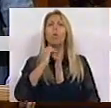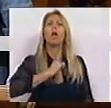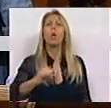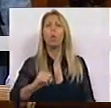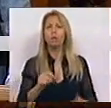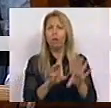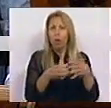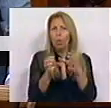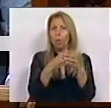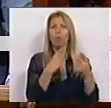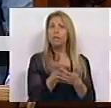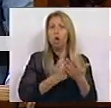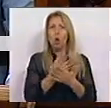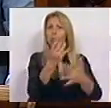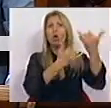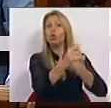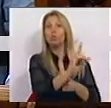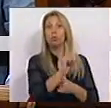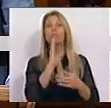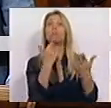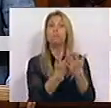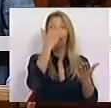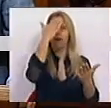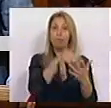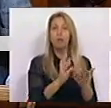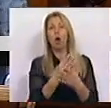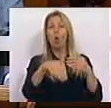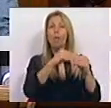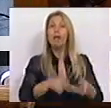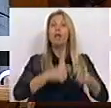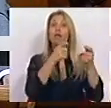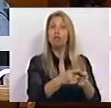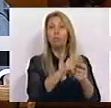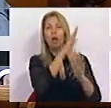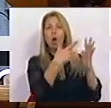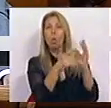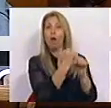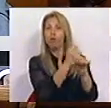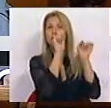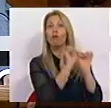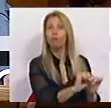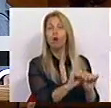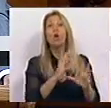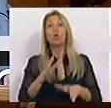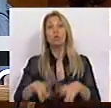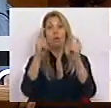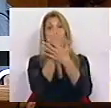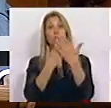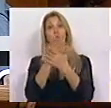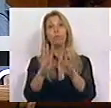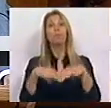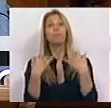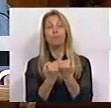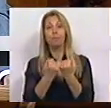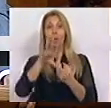não os substitui. Capacita-os, complementa o seu investimento e enquadra a sua ação. O desenvolvimento económico e social a que o